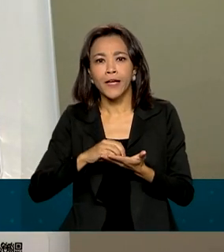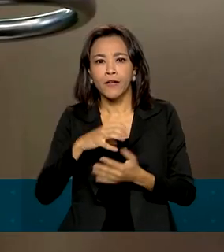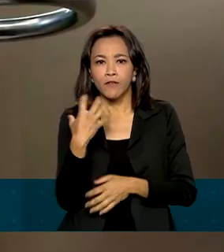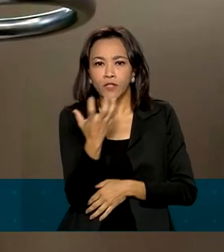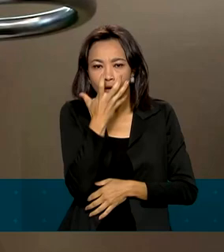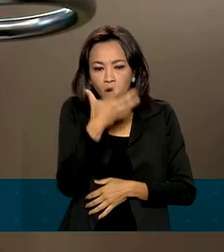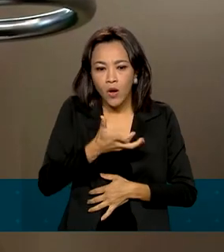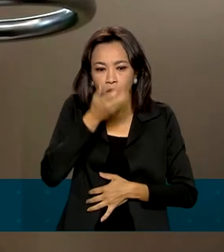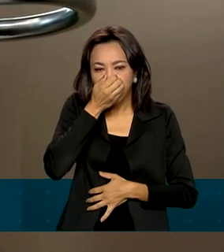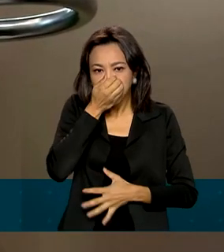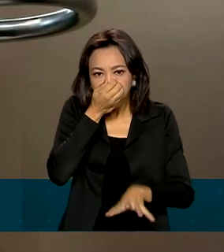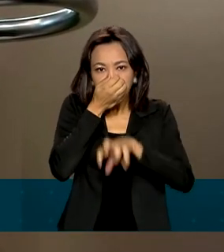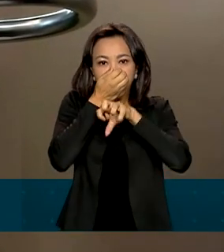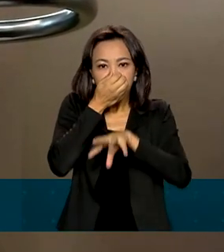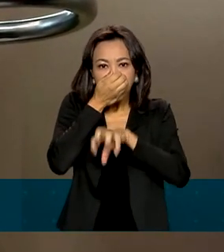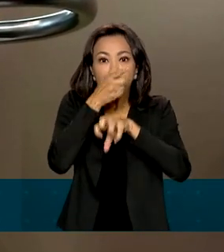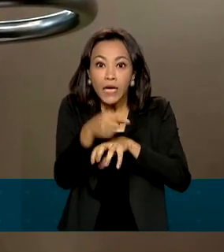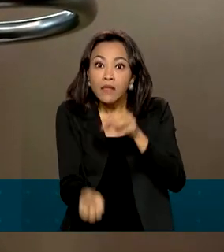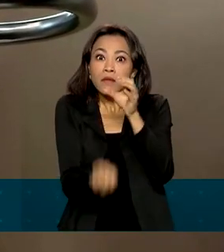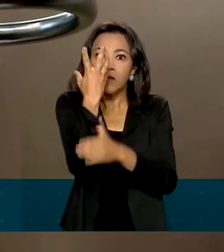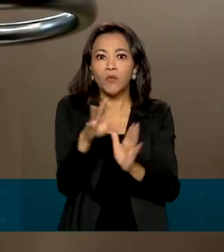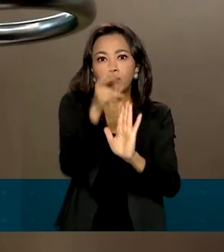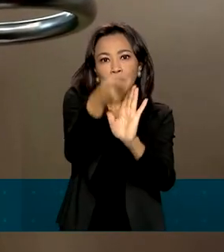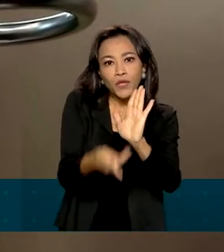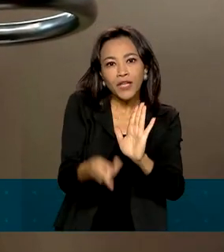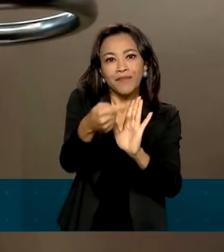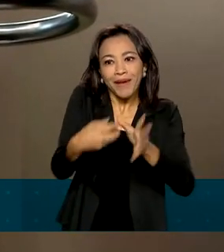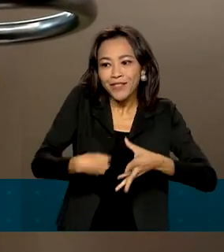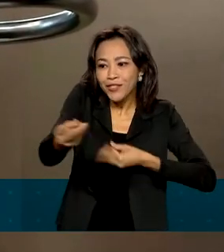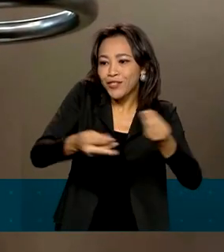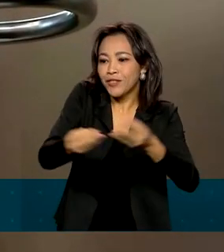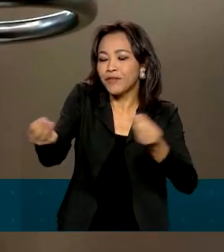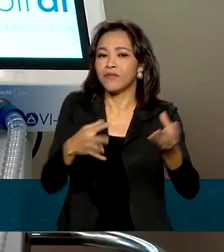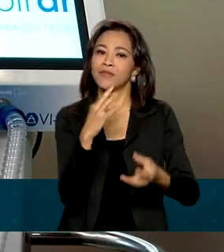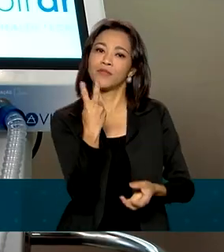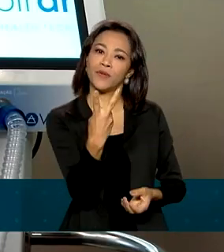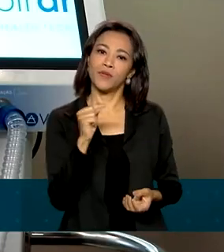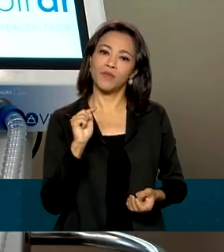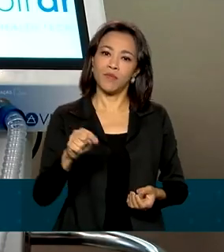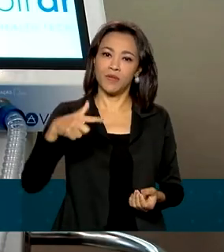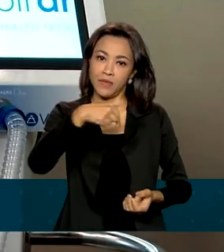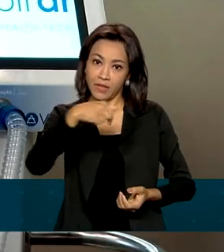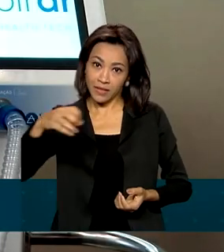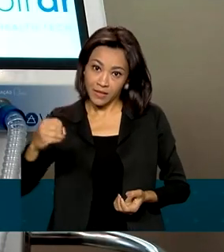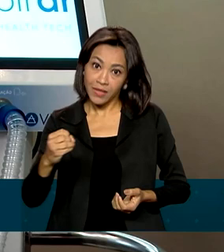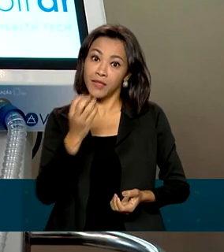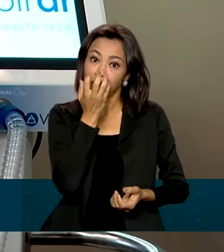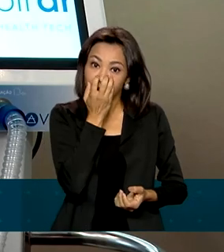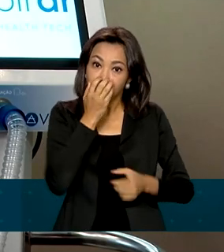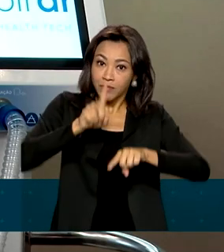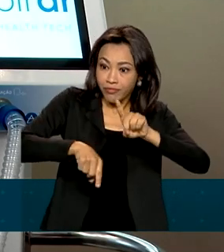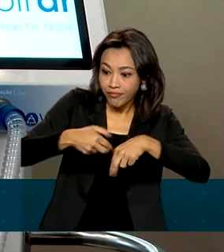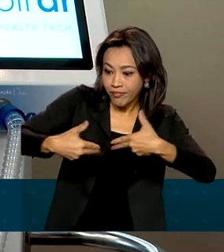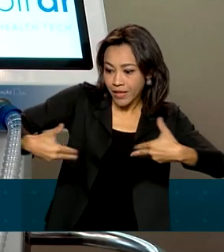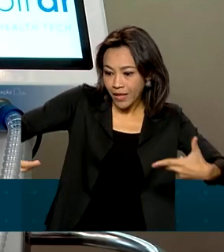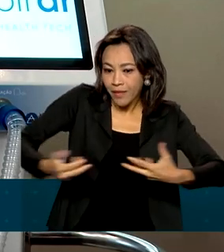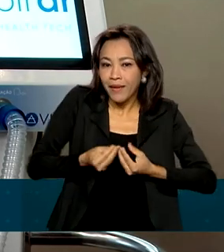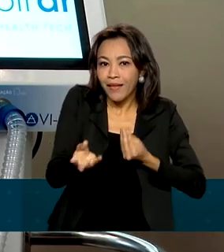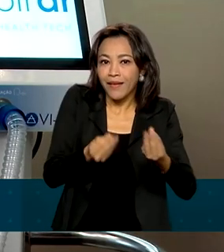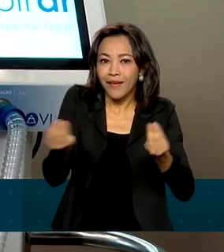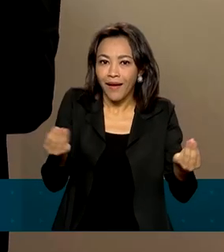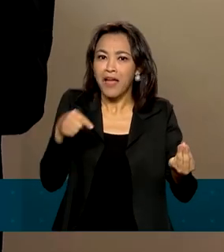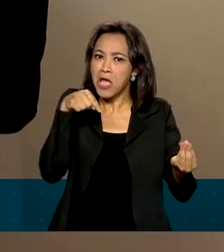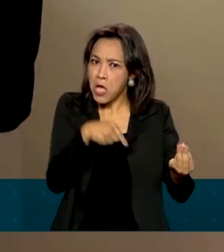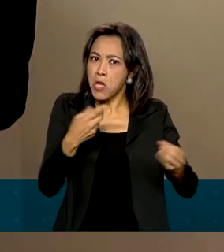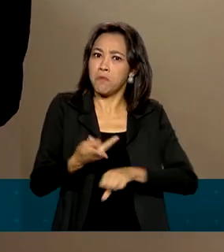Brasil, criou o projeto Inspirar, que produziu e distribuiu 2.700 equipamentos para todo o país. A ação rendeu a